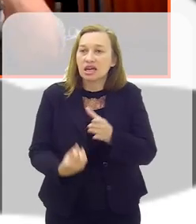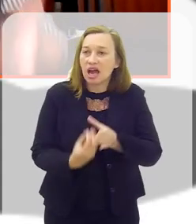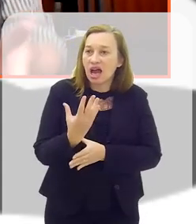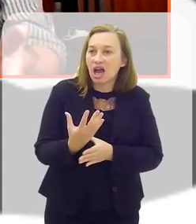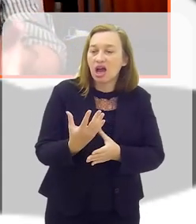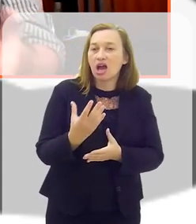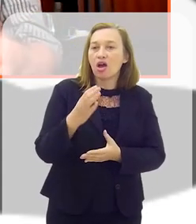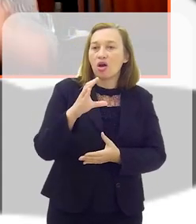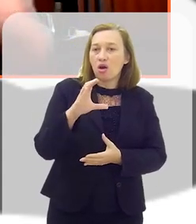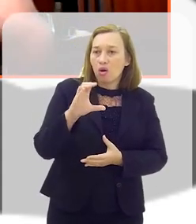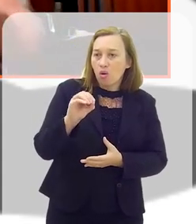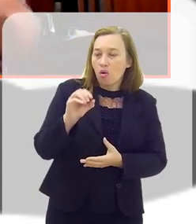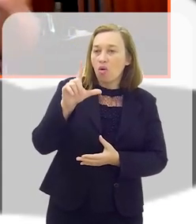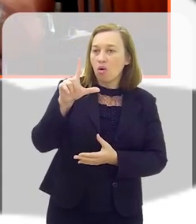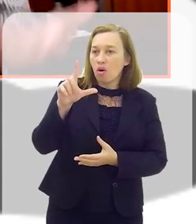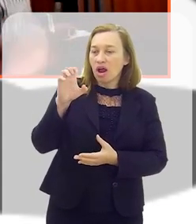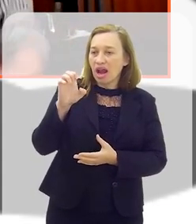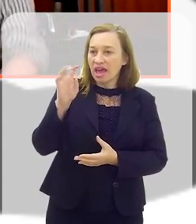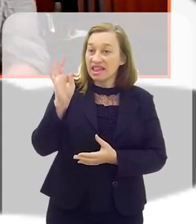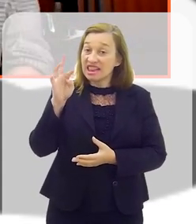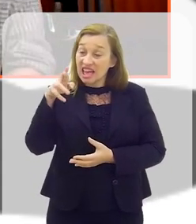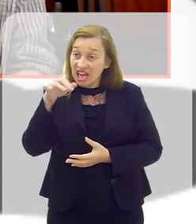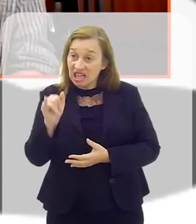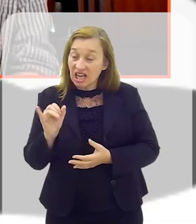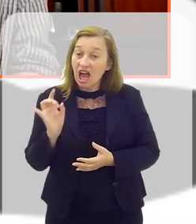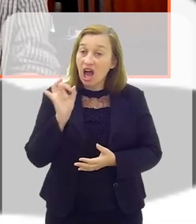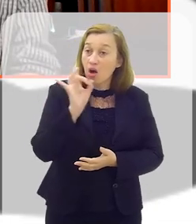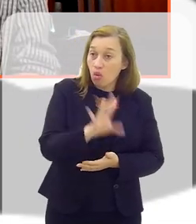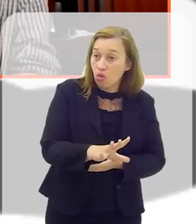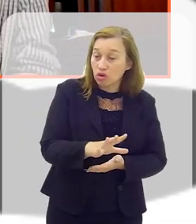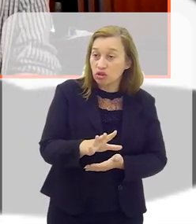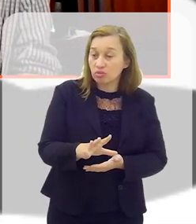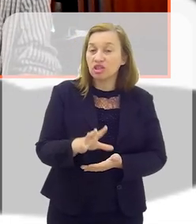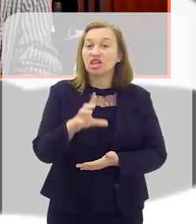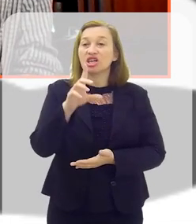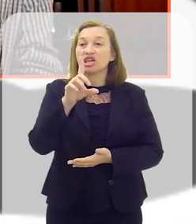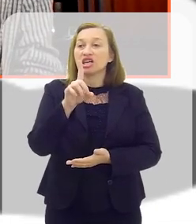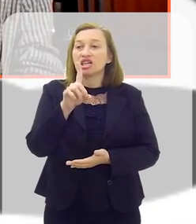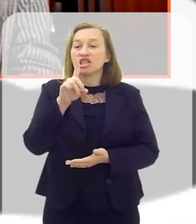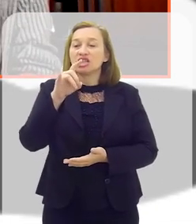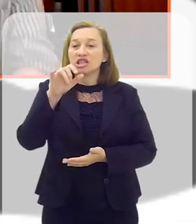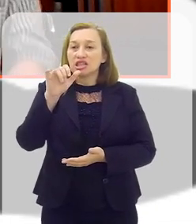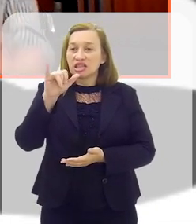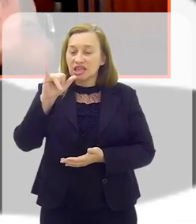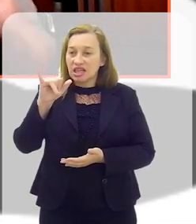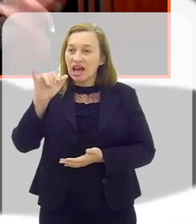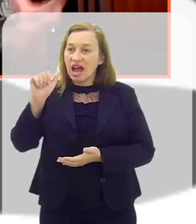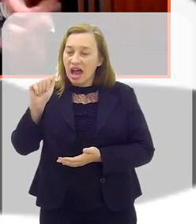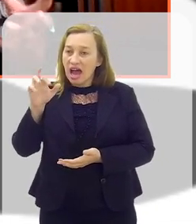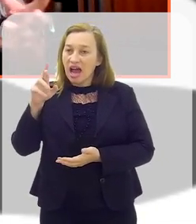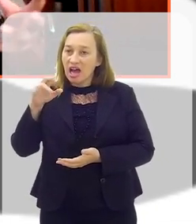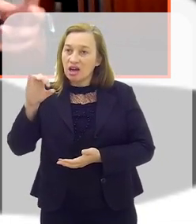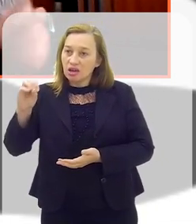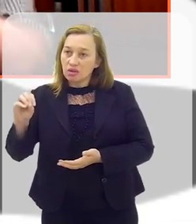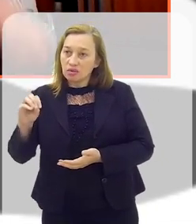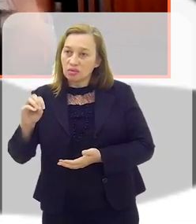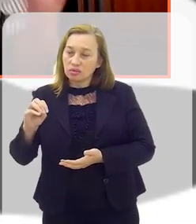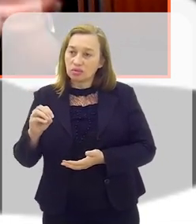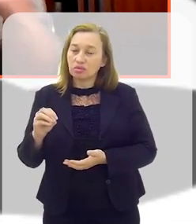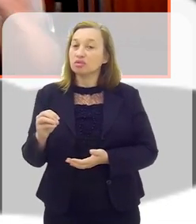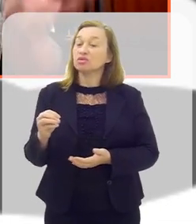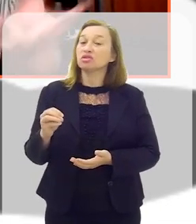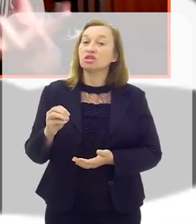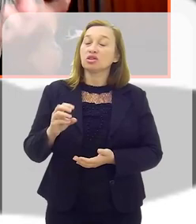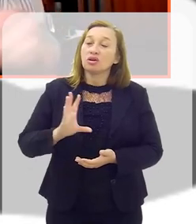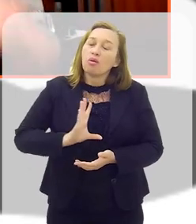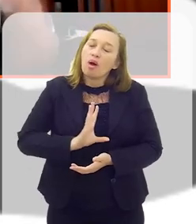coletâneas. A última que eu criei, por exemplo, chama-se Diário dos Corações Apaixonados. Em que você tem, na realidade, 15